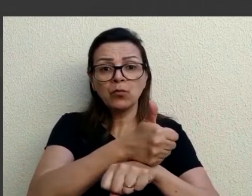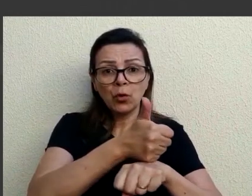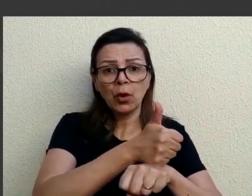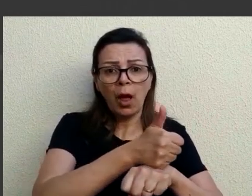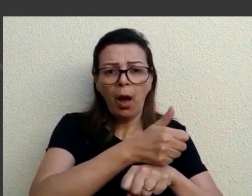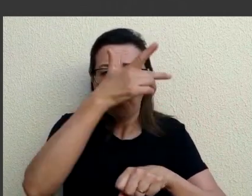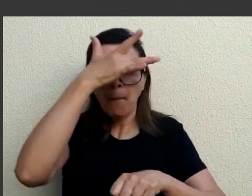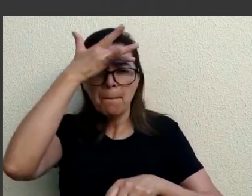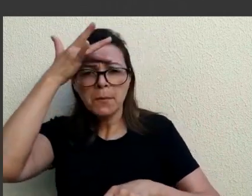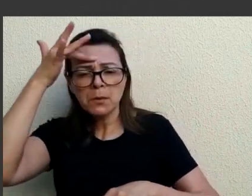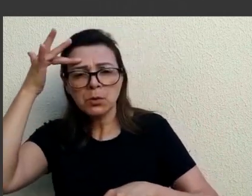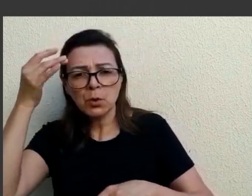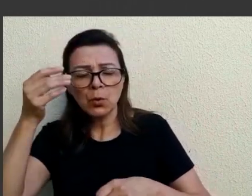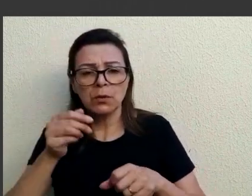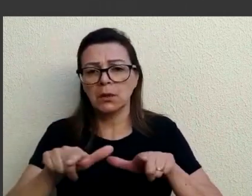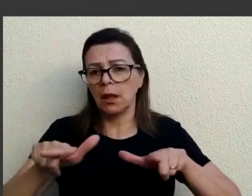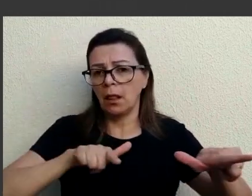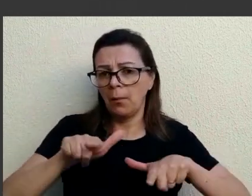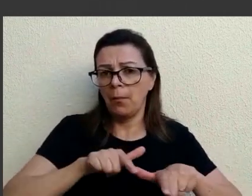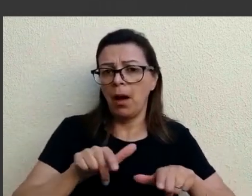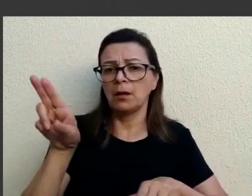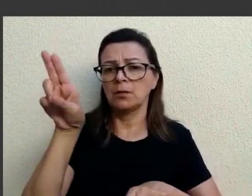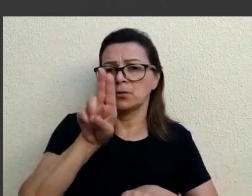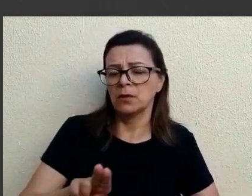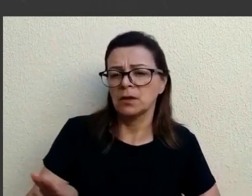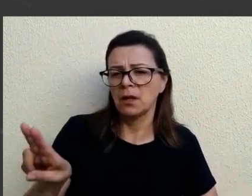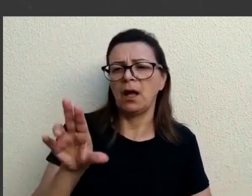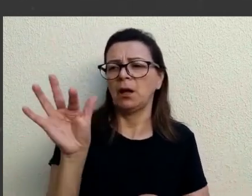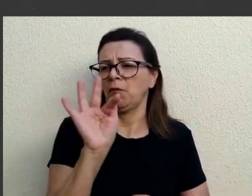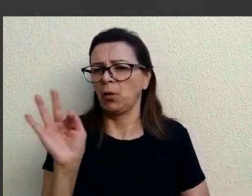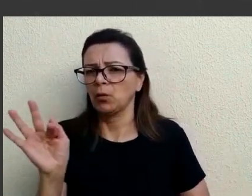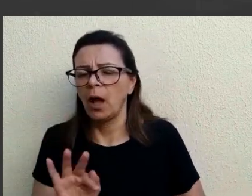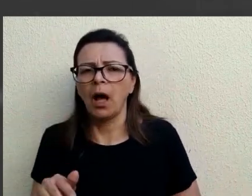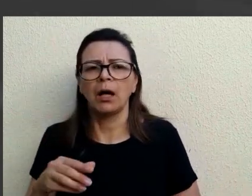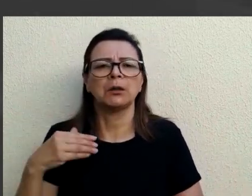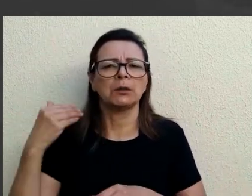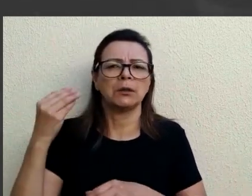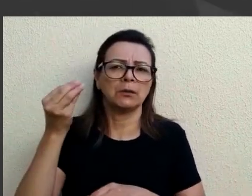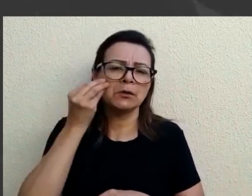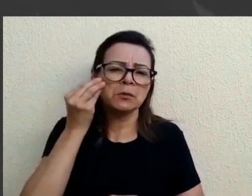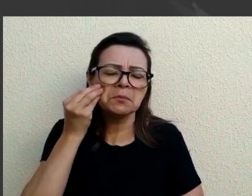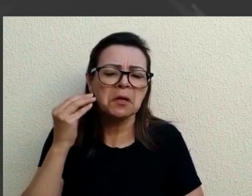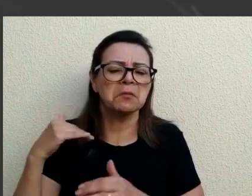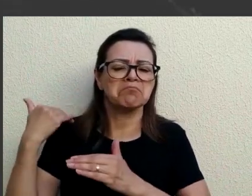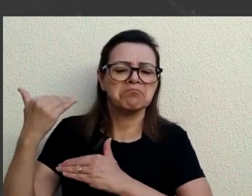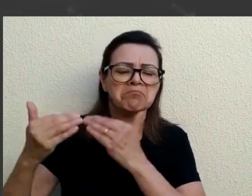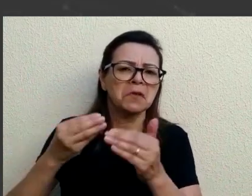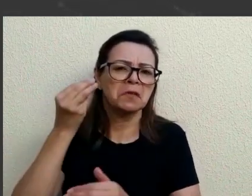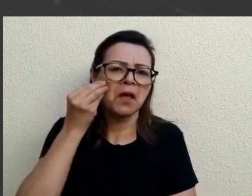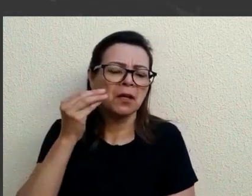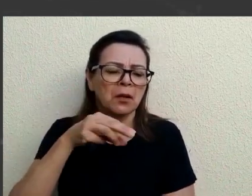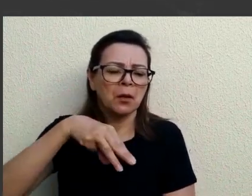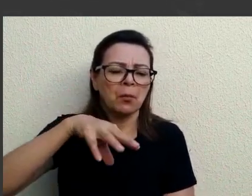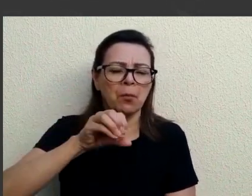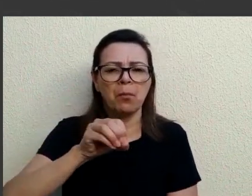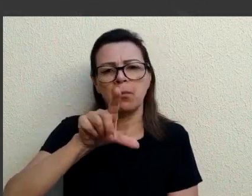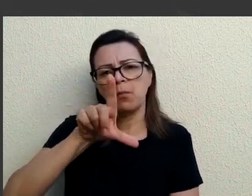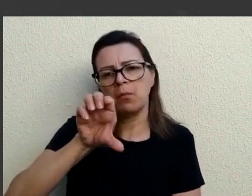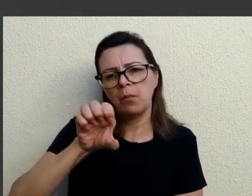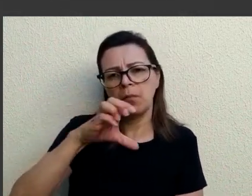pessoas em diversas universidades que têm conhecimento para fazer desenvolvimento de teste molecular, desenvolvimento de